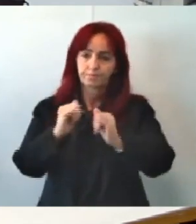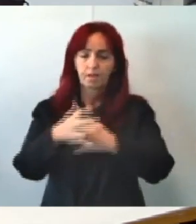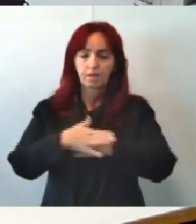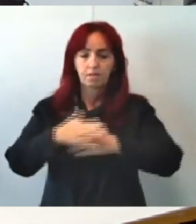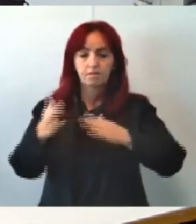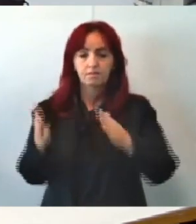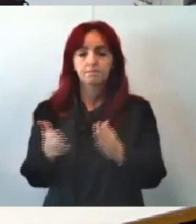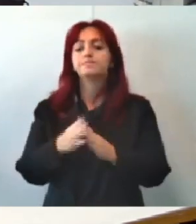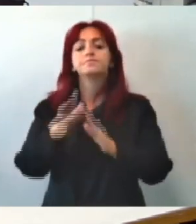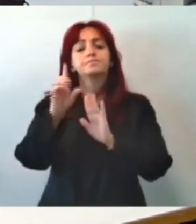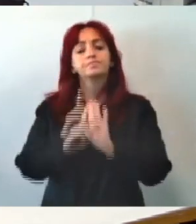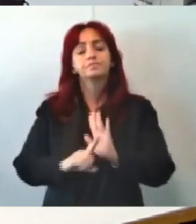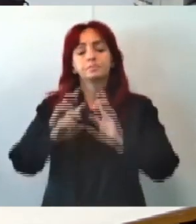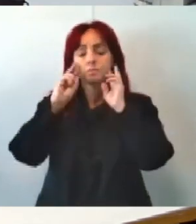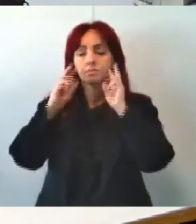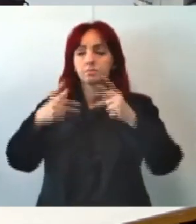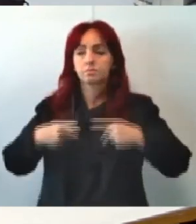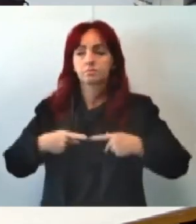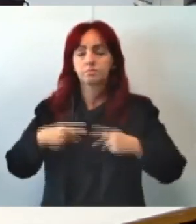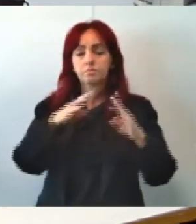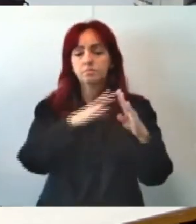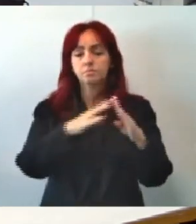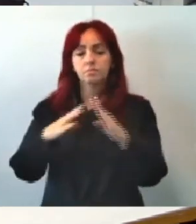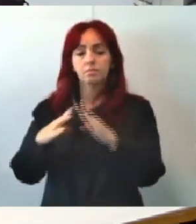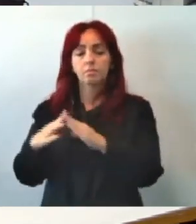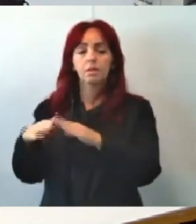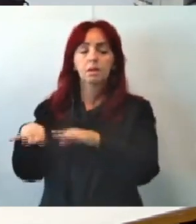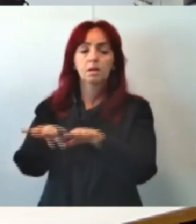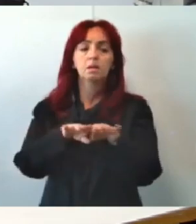Igualdade Racial e Defesa do Consumidor